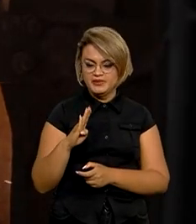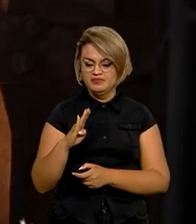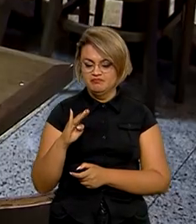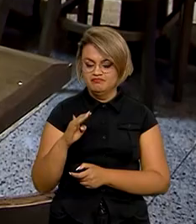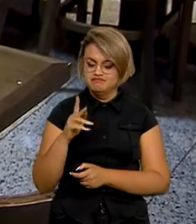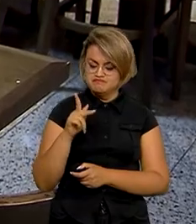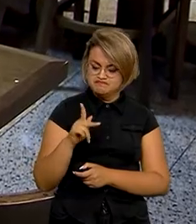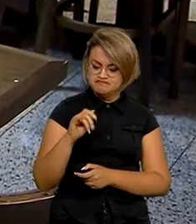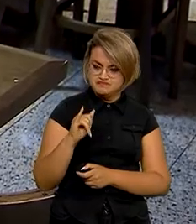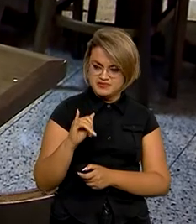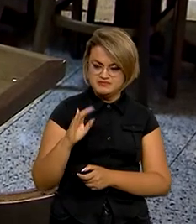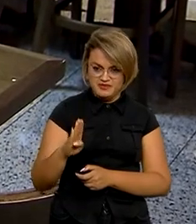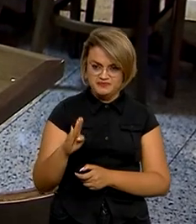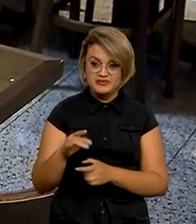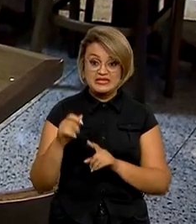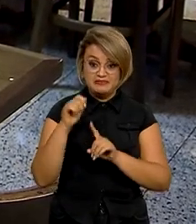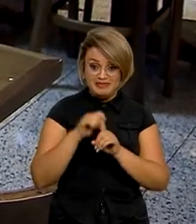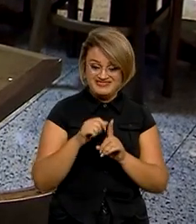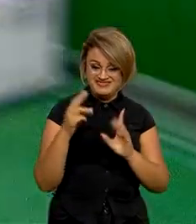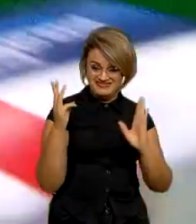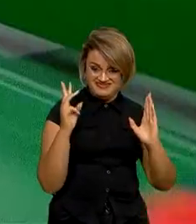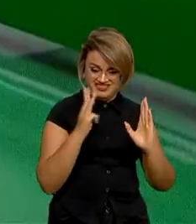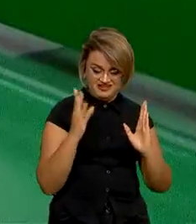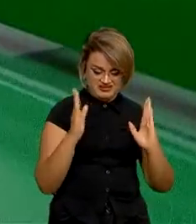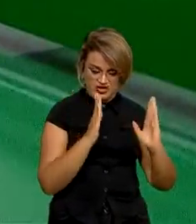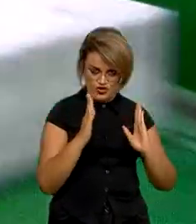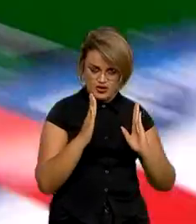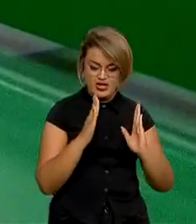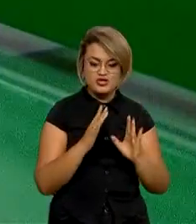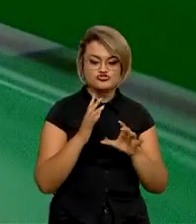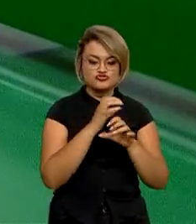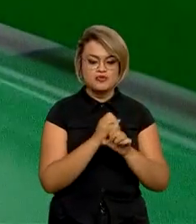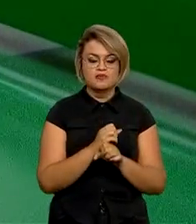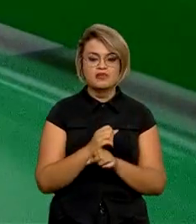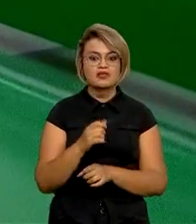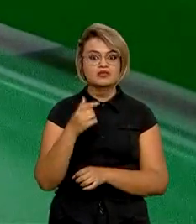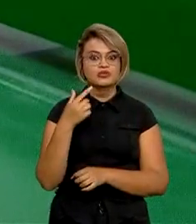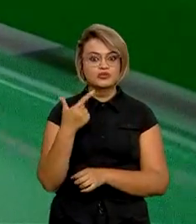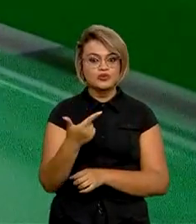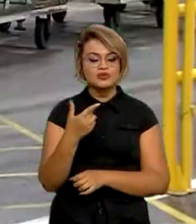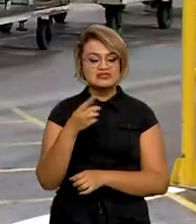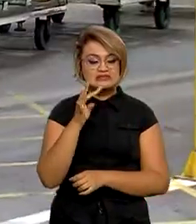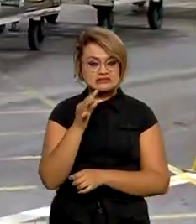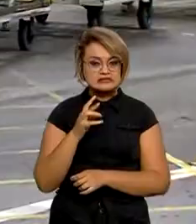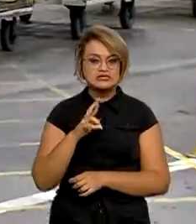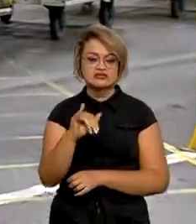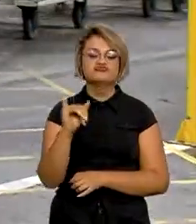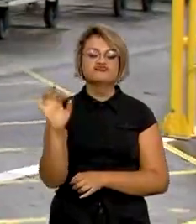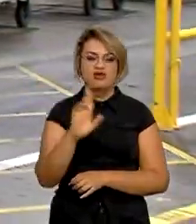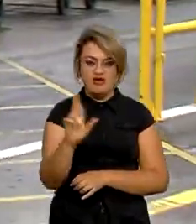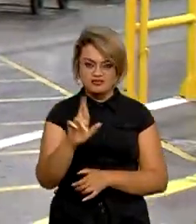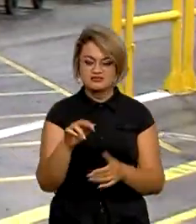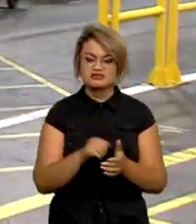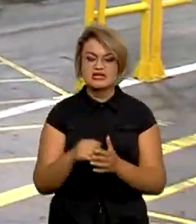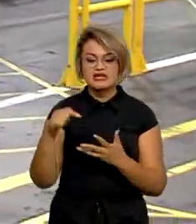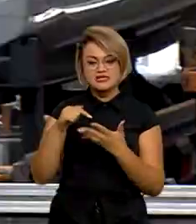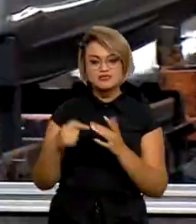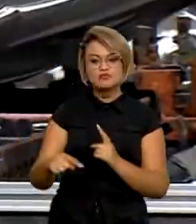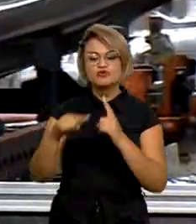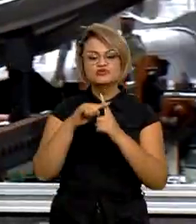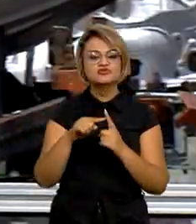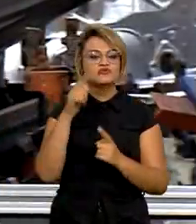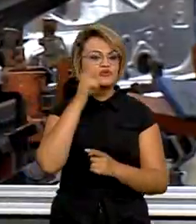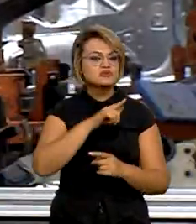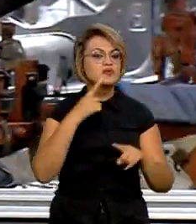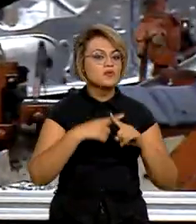trimestre deste ano somou mais de 2 trilhões e 600 bilhões de reais. O resultado positivo foi